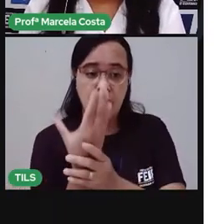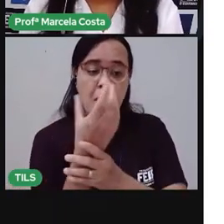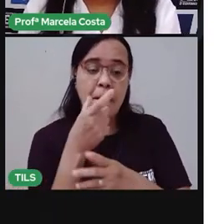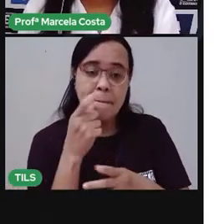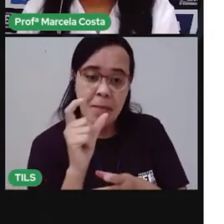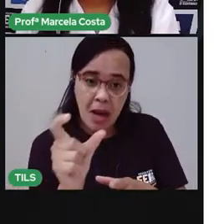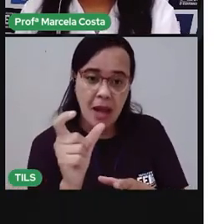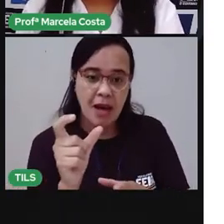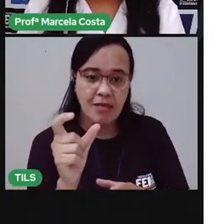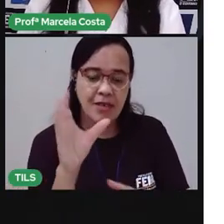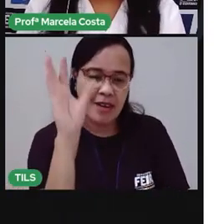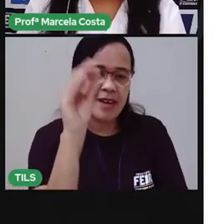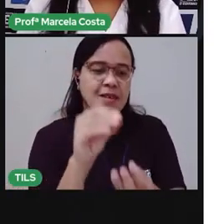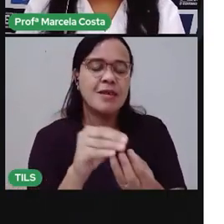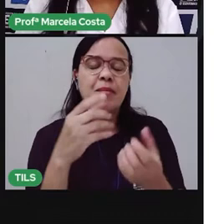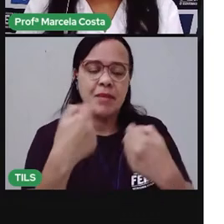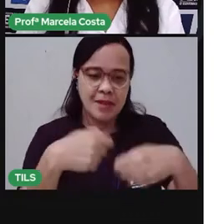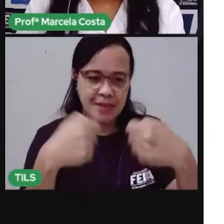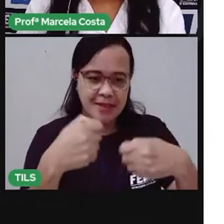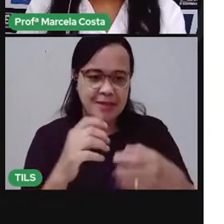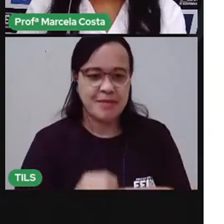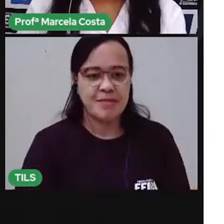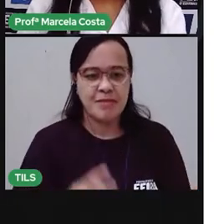agora algumas sílabas nesse joguinho.